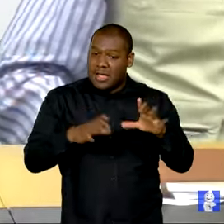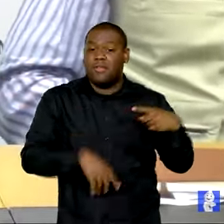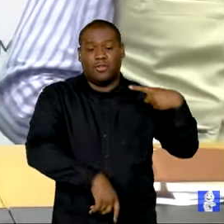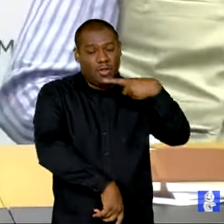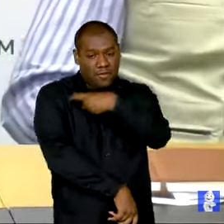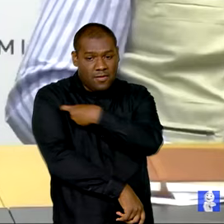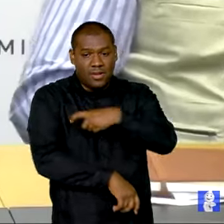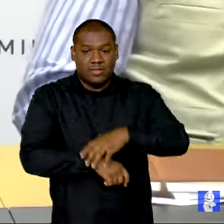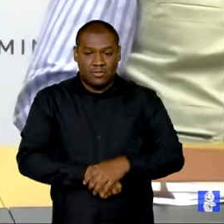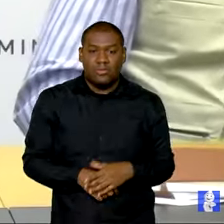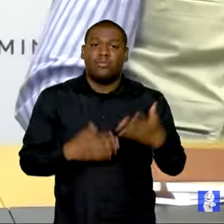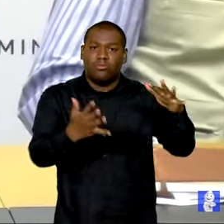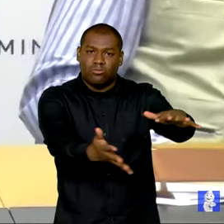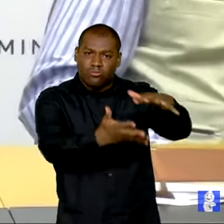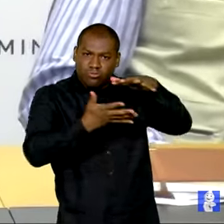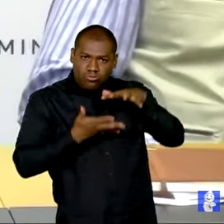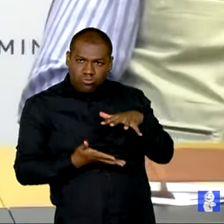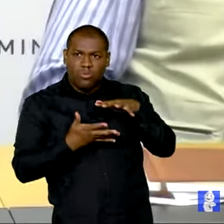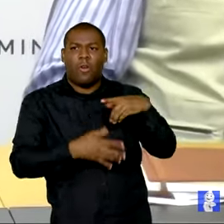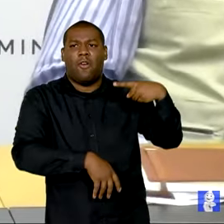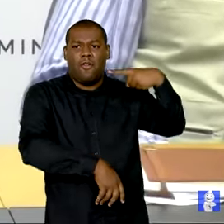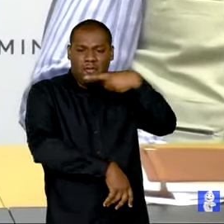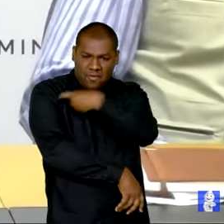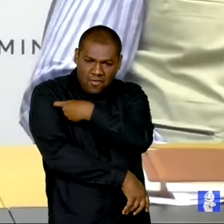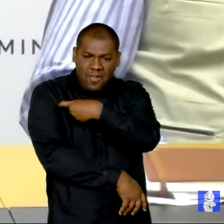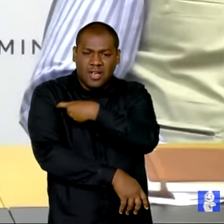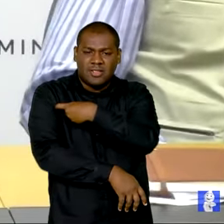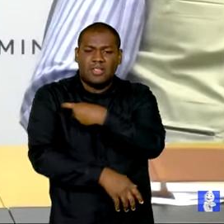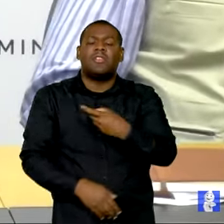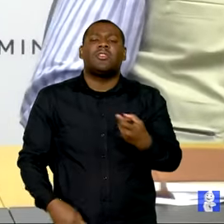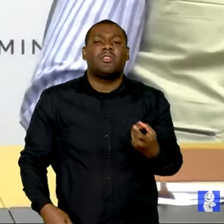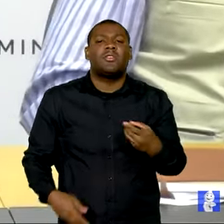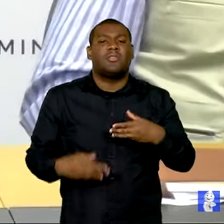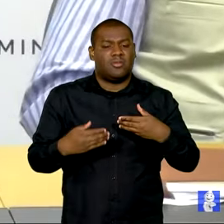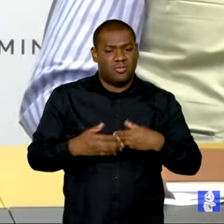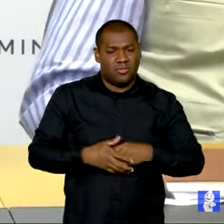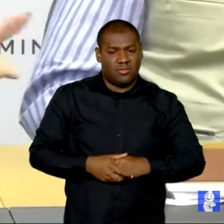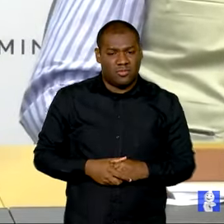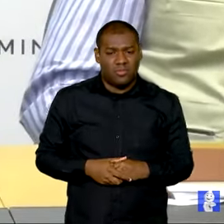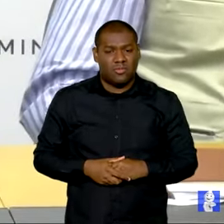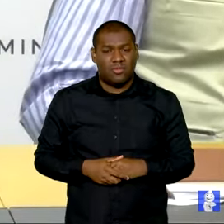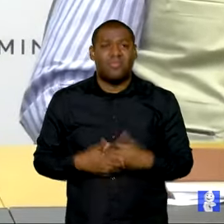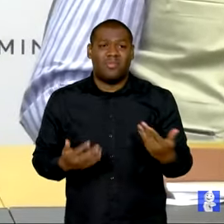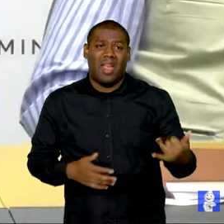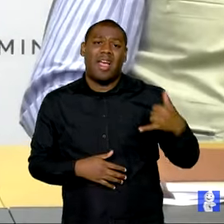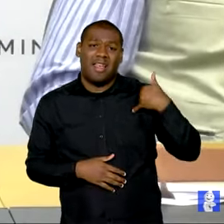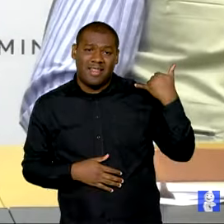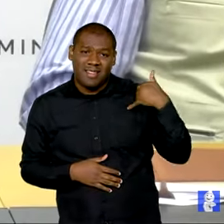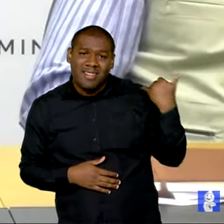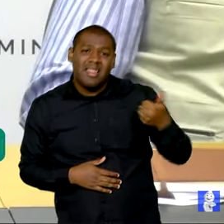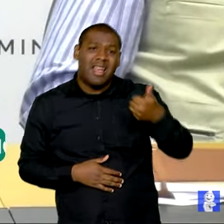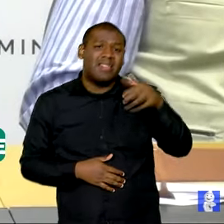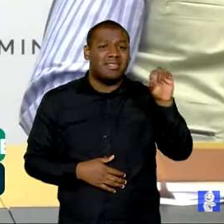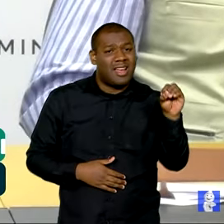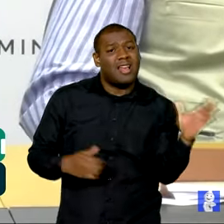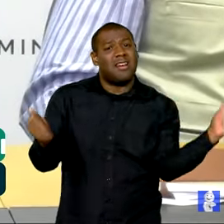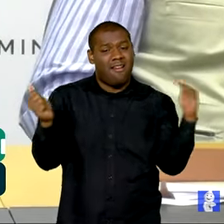chegaram, das doses que chegarão, para não ter nenhum problema de avançar em faixa etária e depois a gente ter alguma